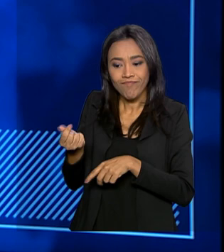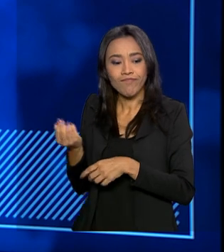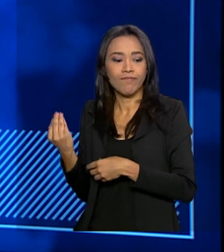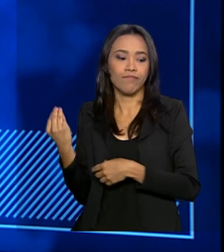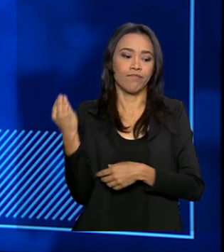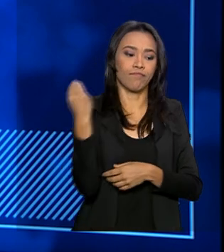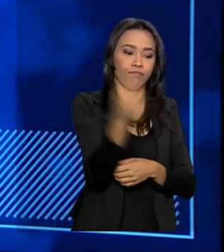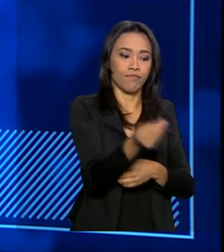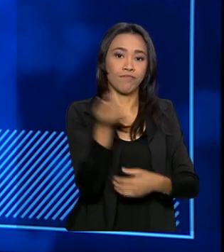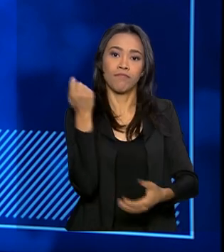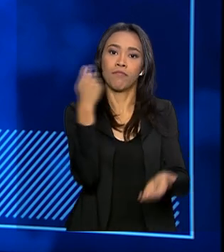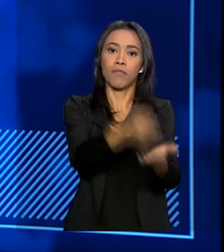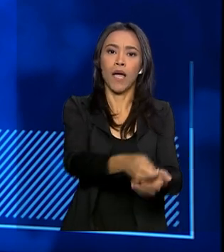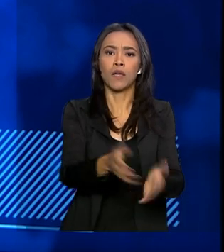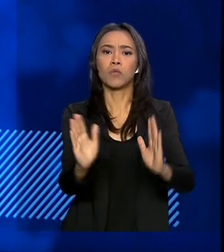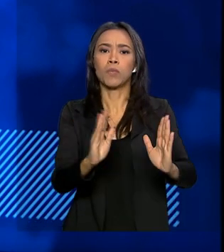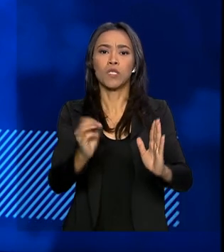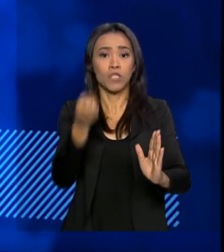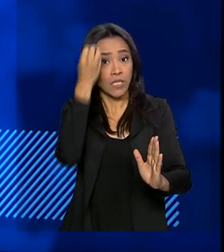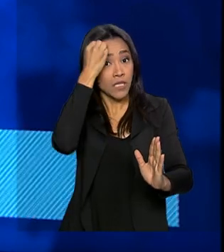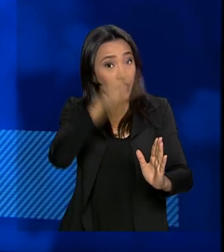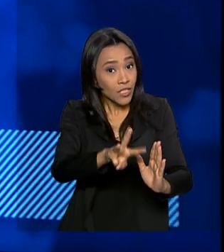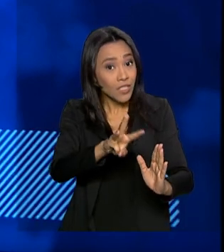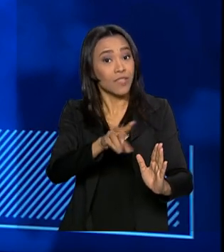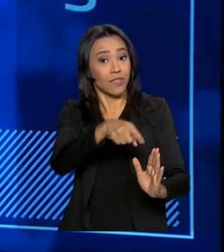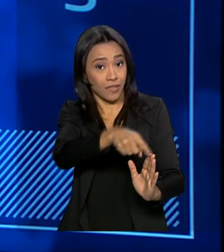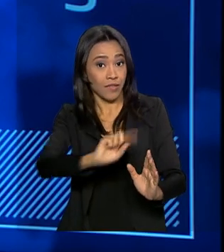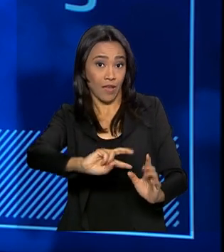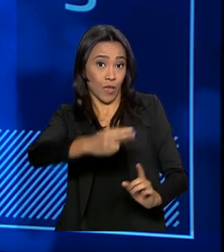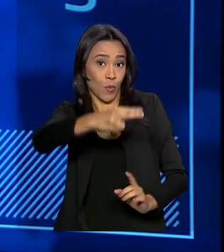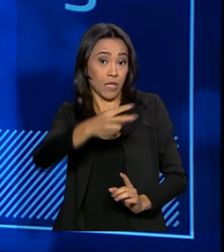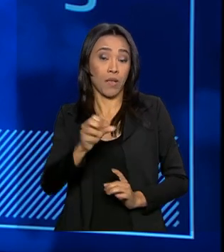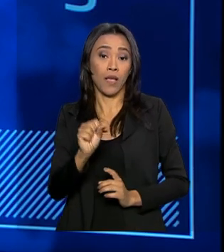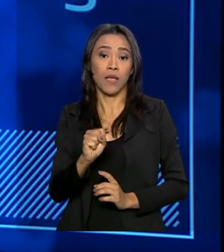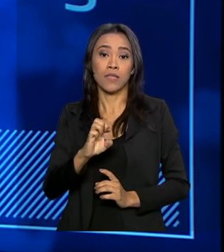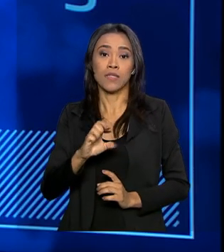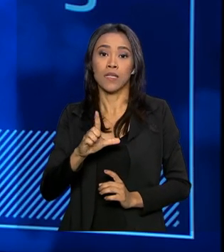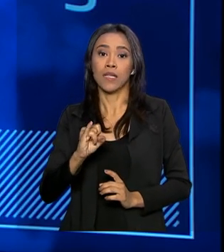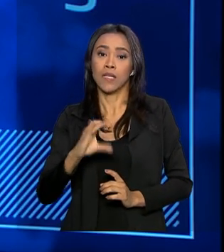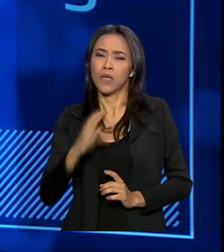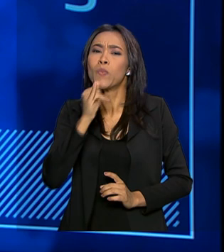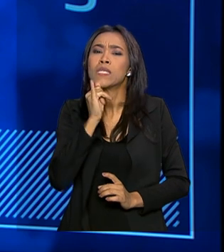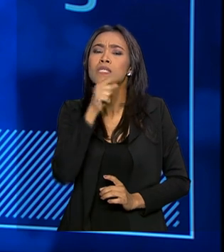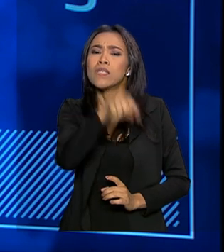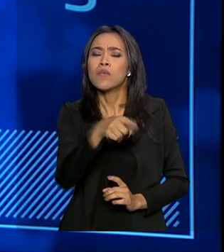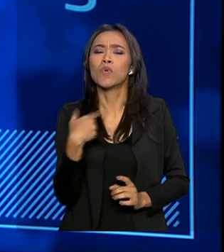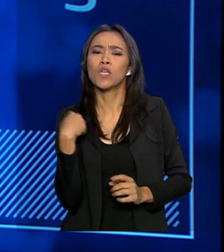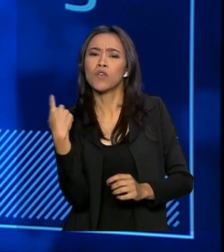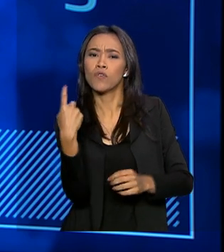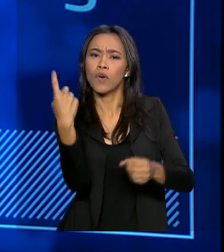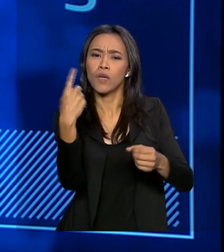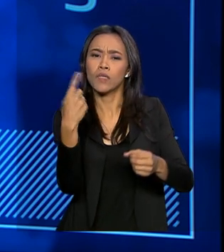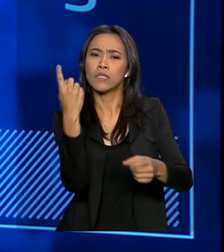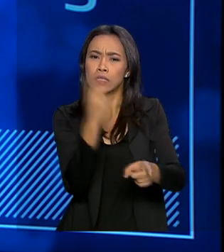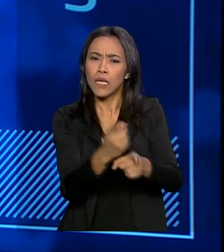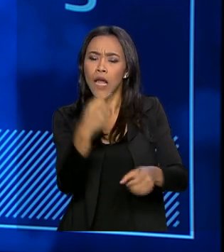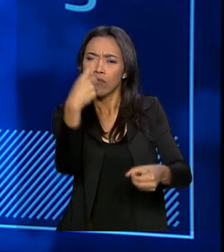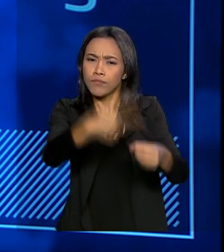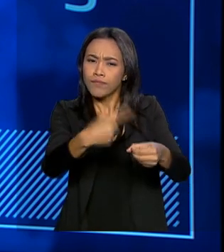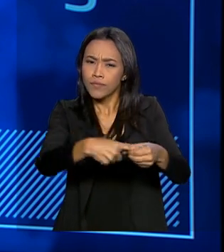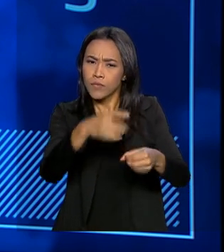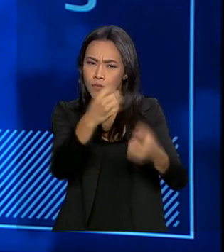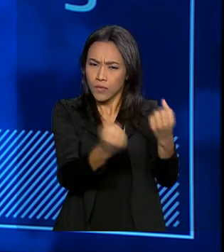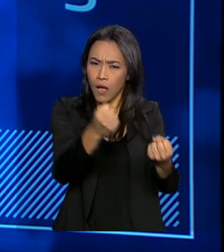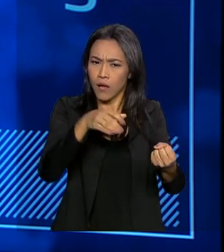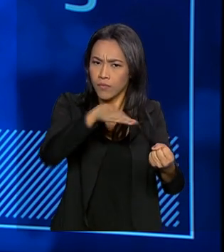absolvido no prazo de 3 dias, atualizado pela Selic. Eu até cito um exemplo de um bem que se encontra em Foz do Iguaçu,